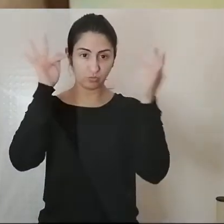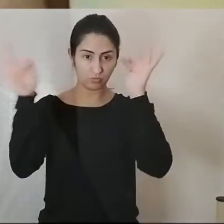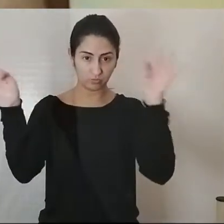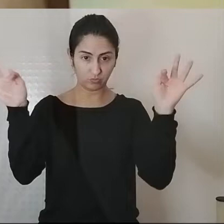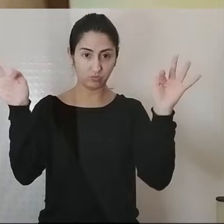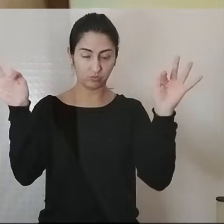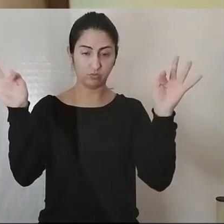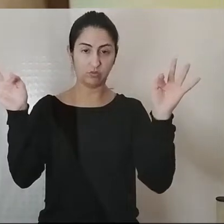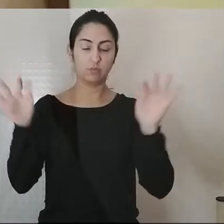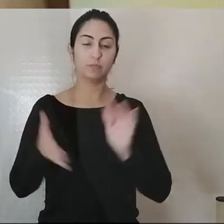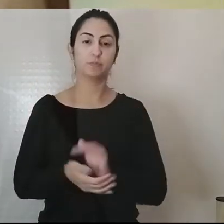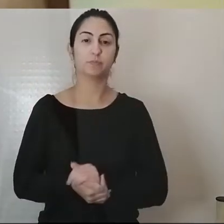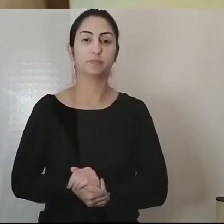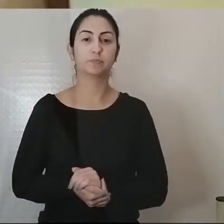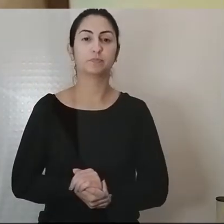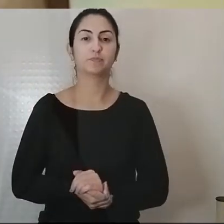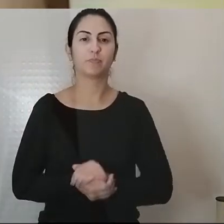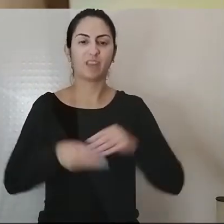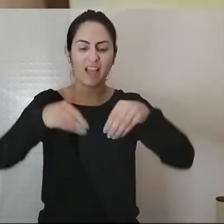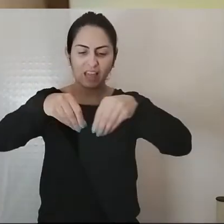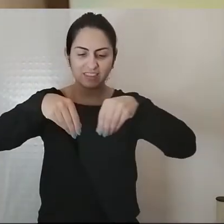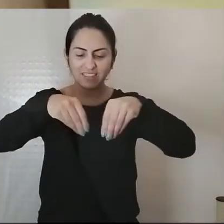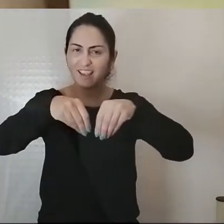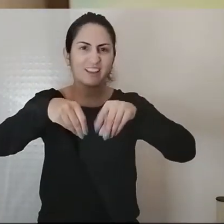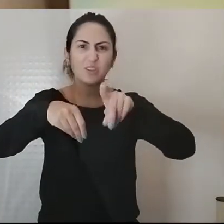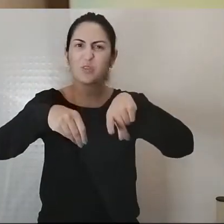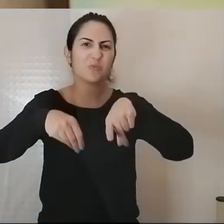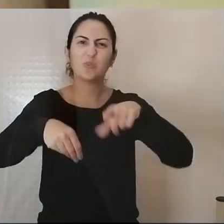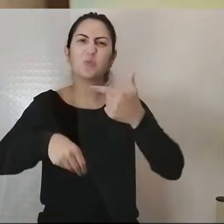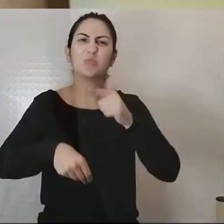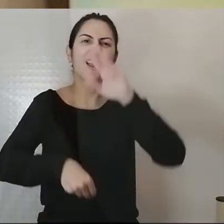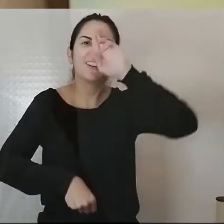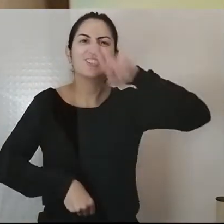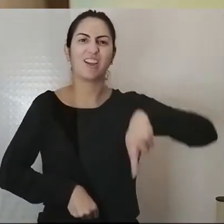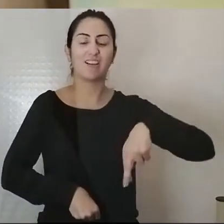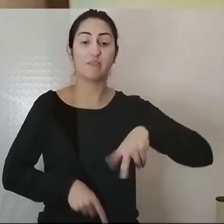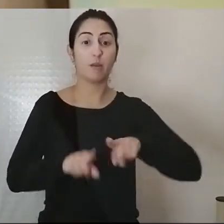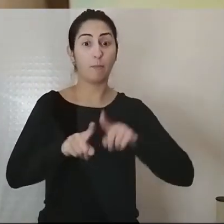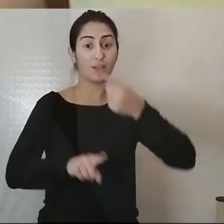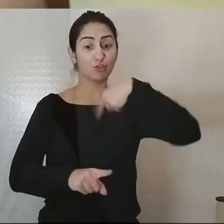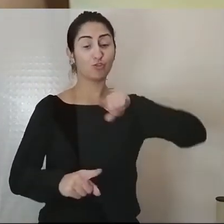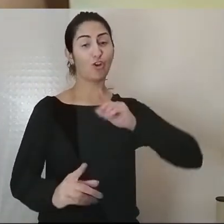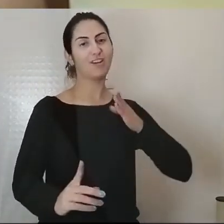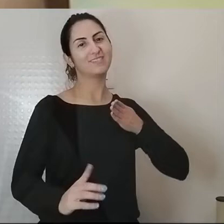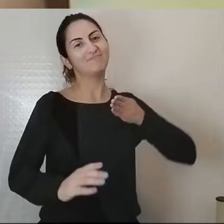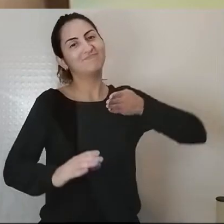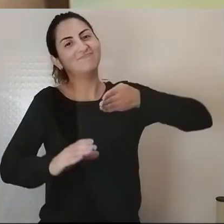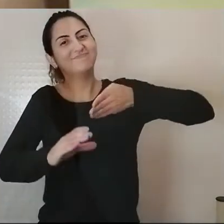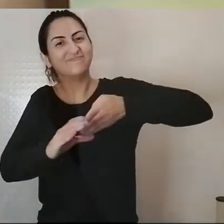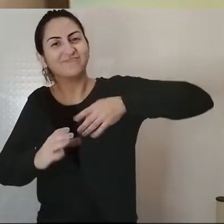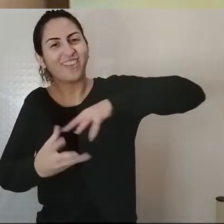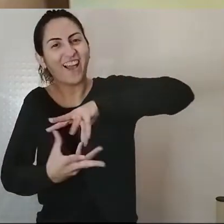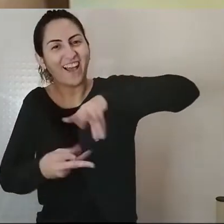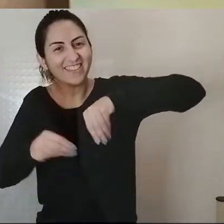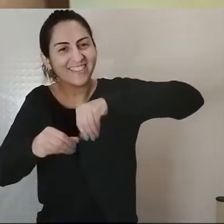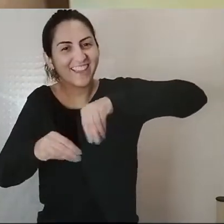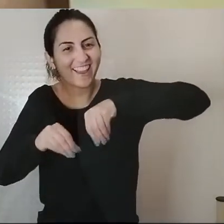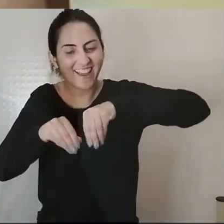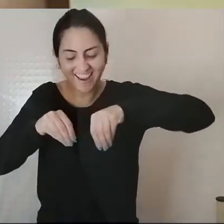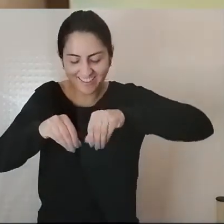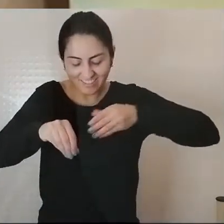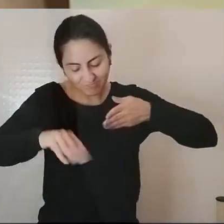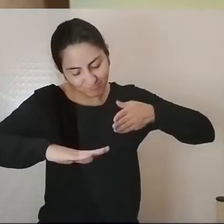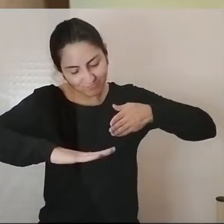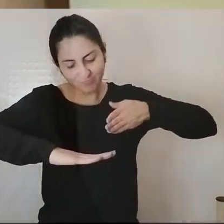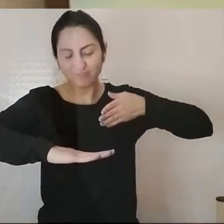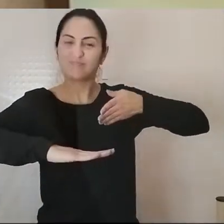buntuísmo, a terra não nos pertence, mas nós pertencemos a ela, onde devemos viver com ela,